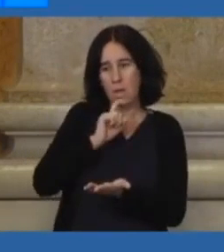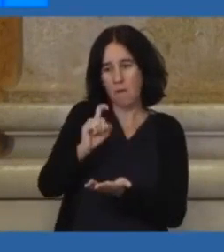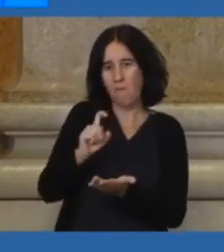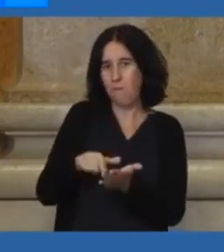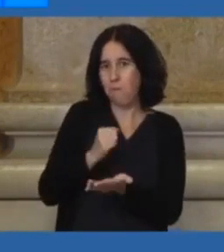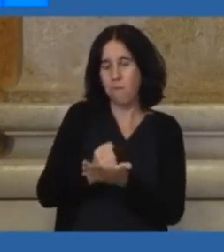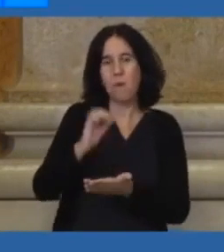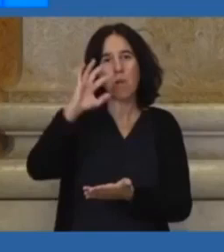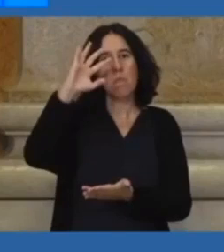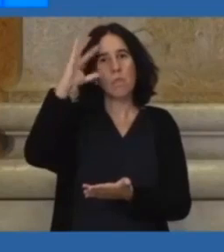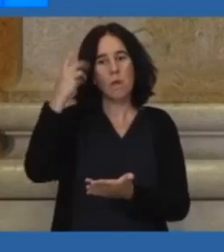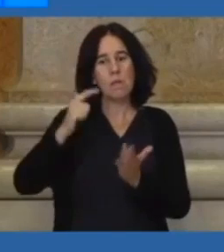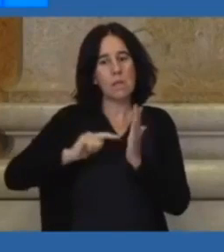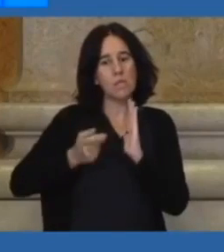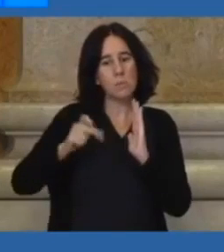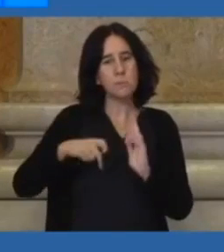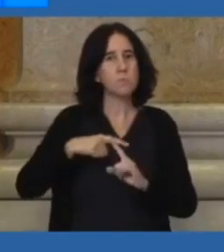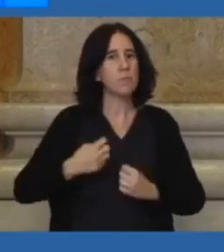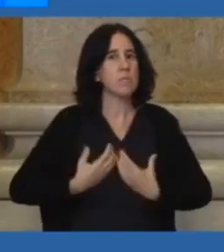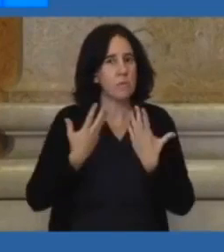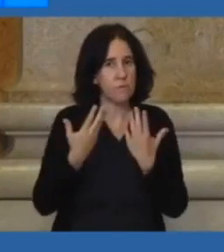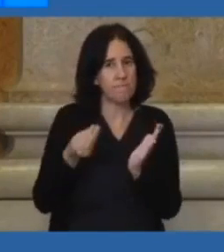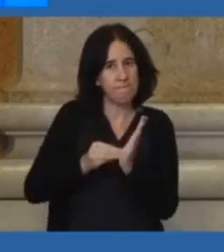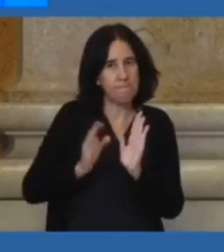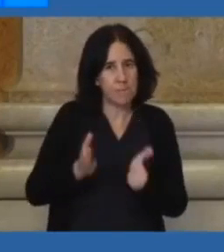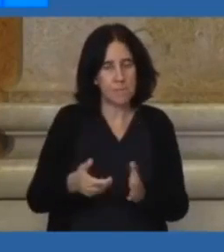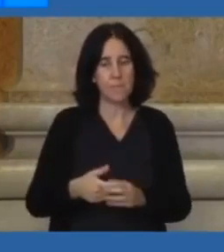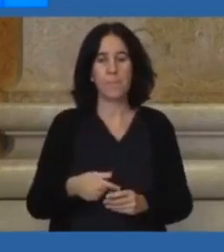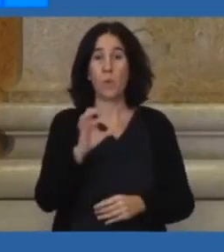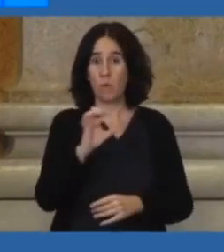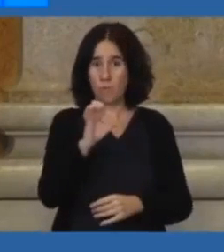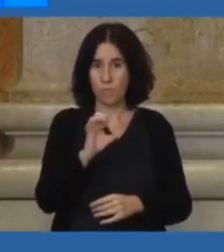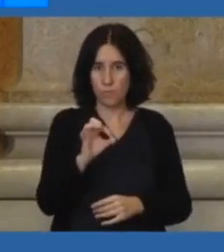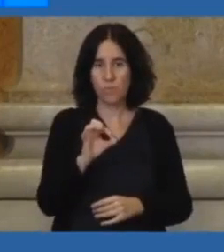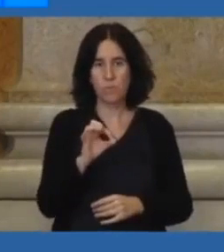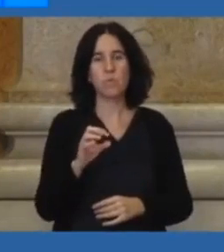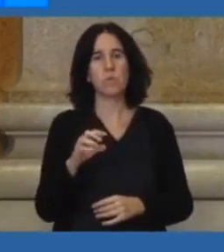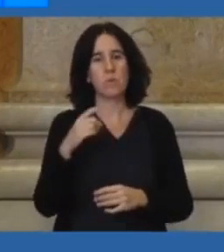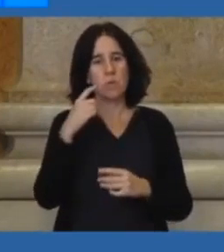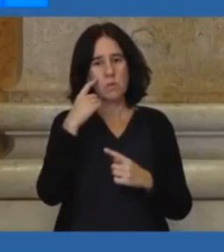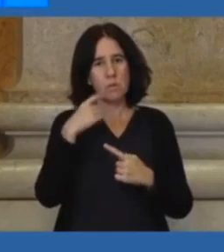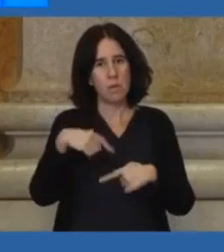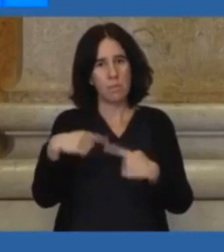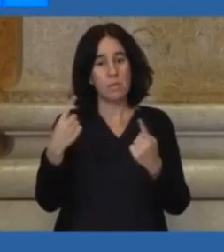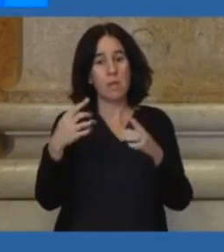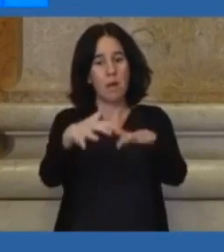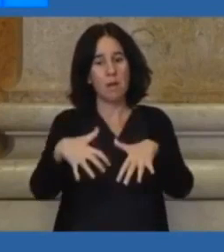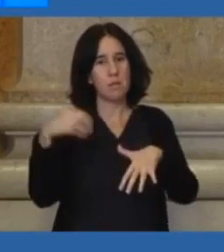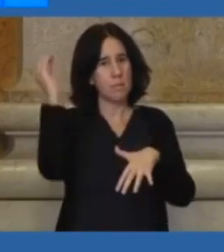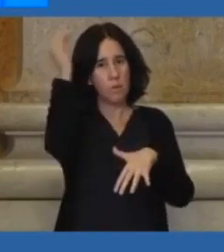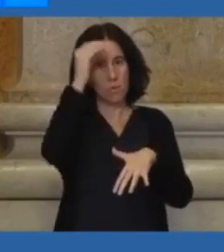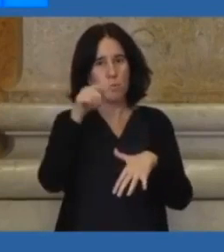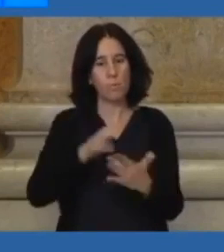que haja um teste positivo. Oitavo, apresentar à Assembleia da República